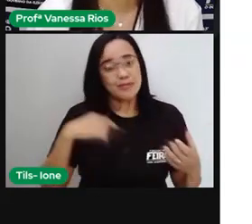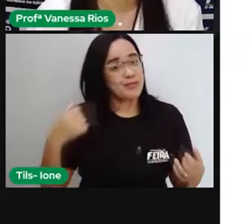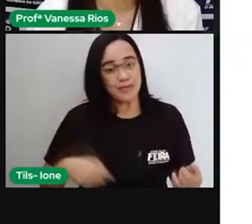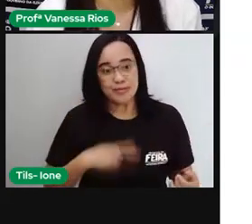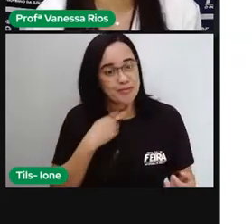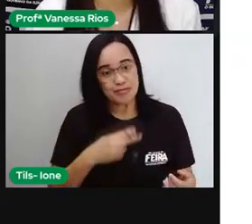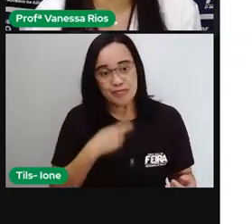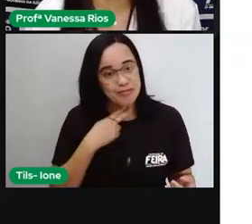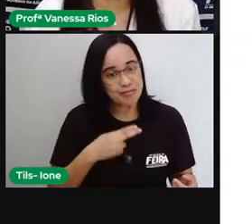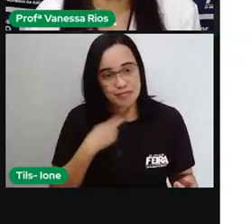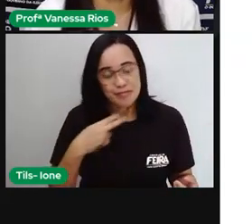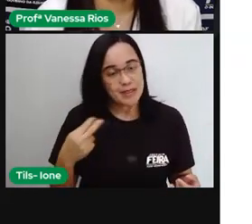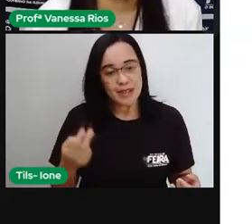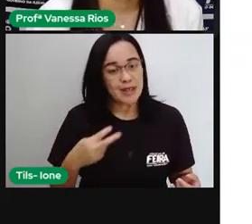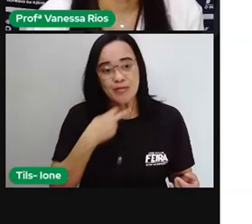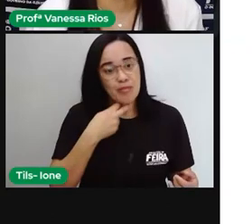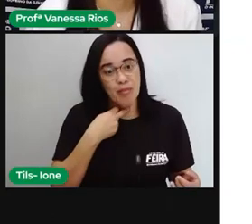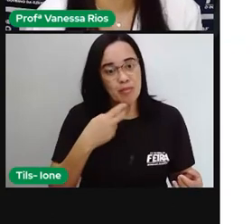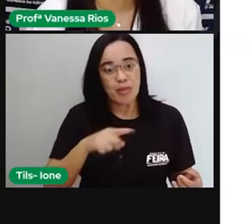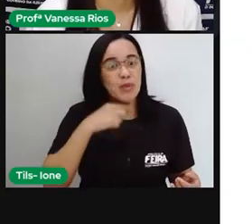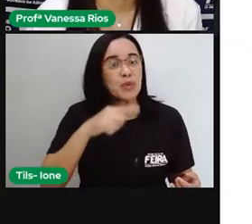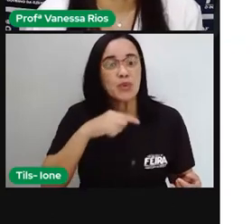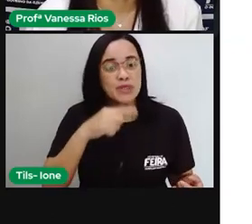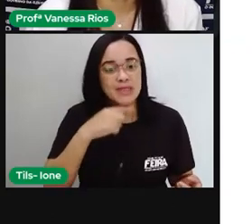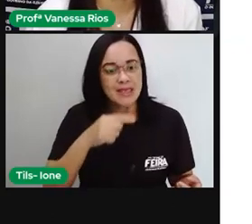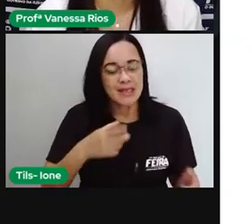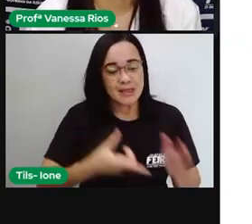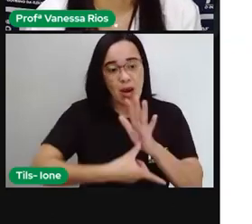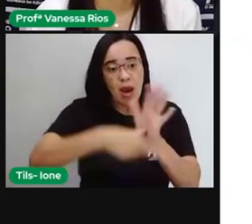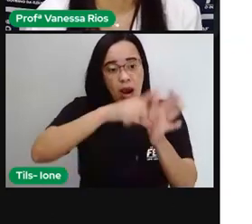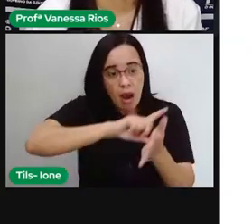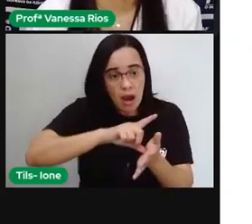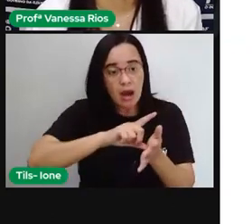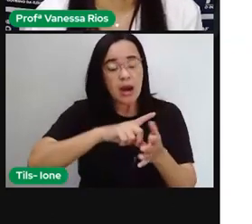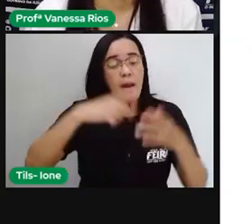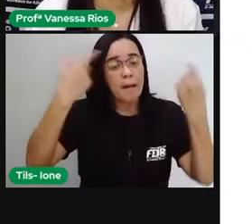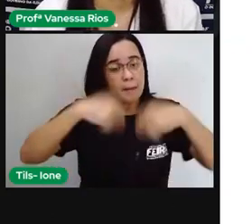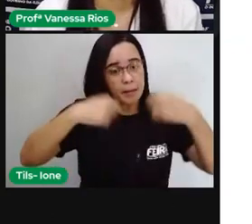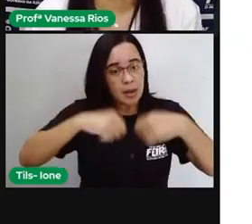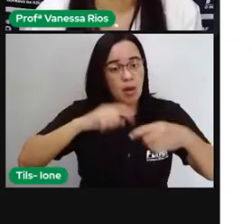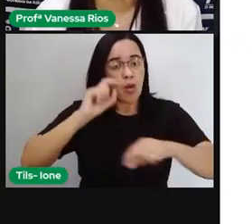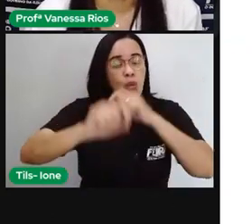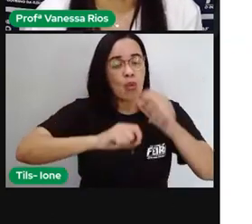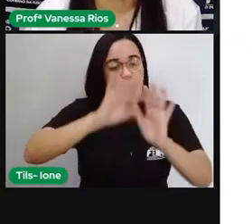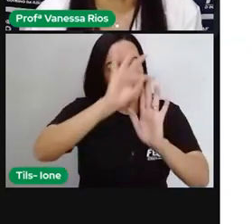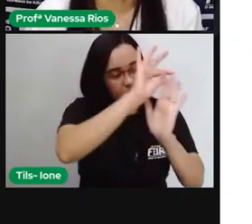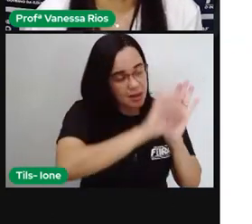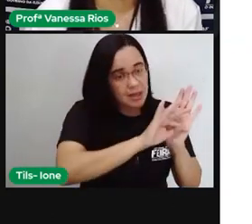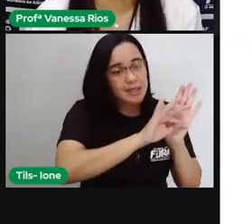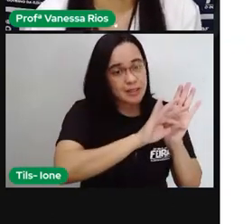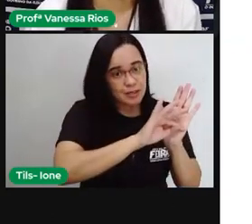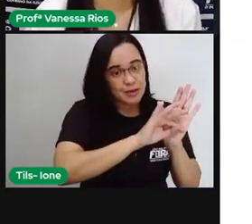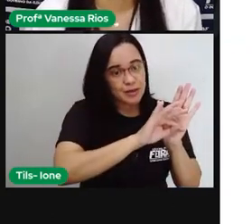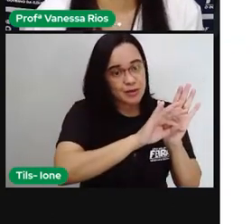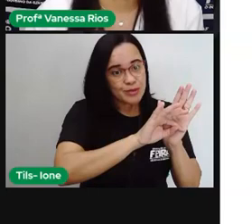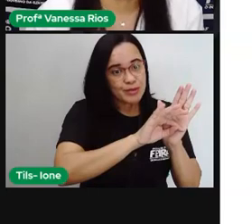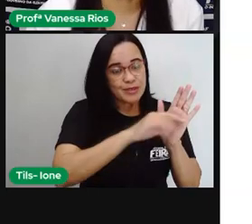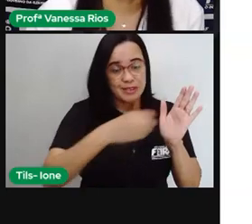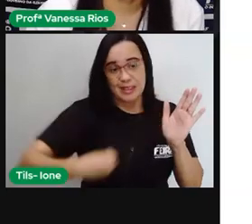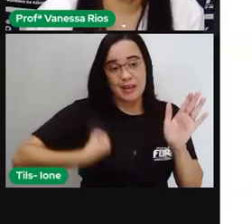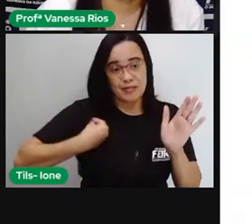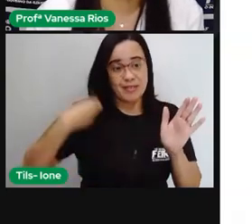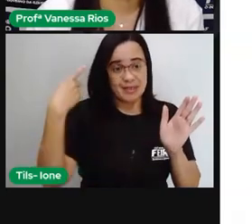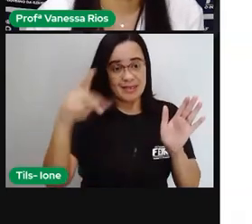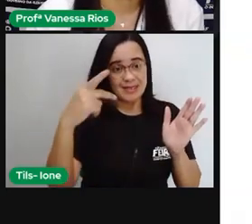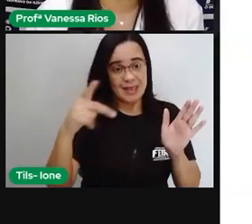algo que eu não conheço então antes de tudo antes de escrever um texto biográfico né seja uma